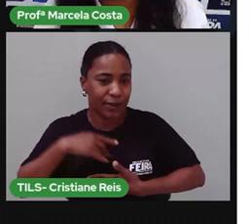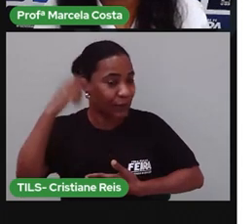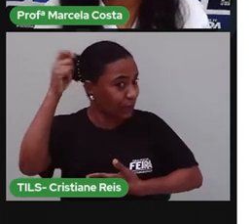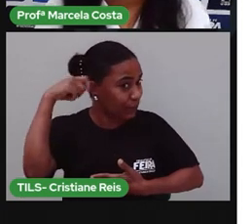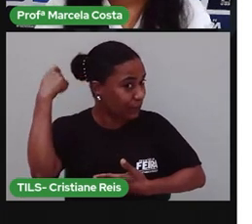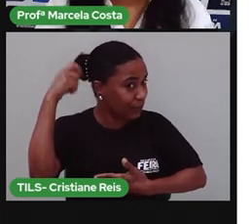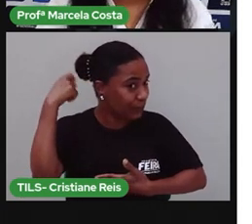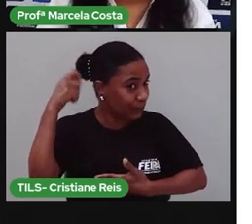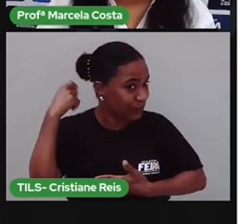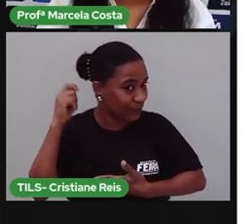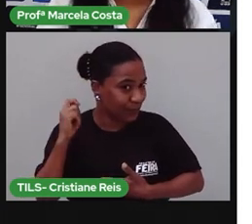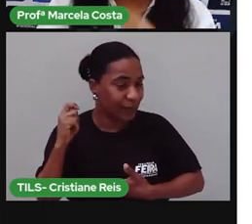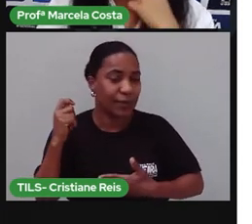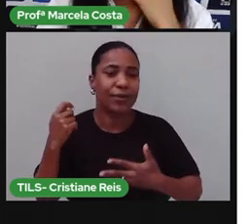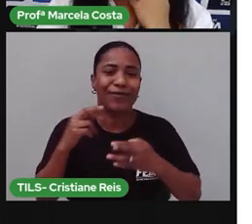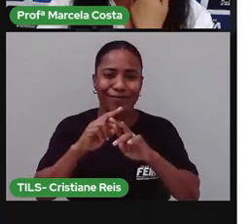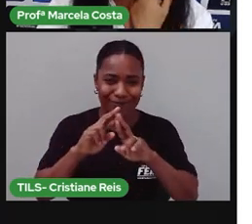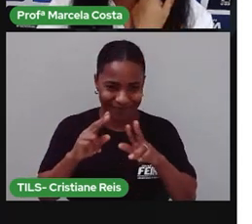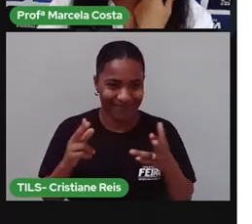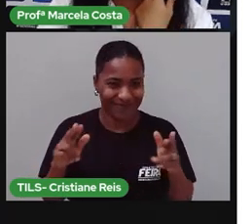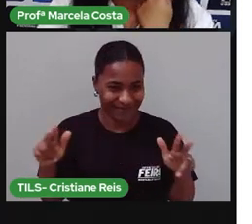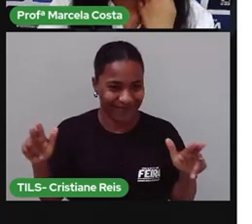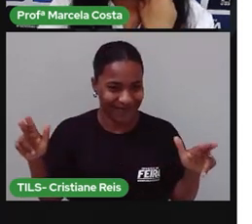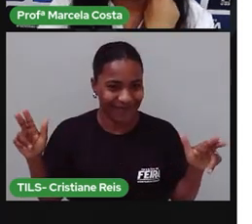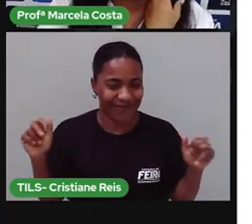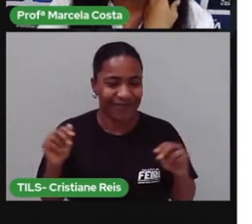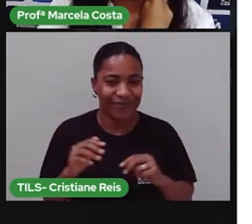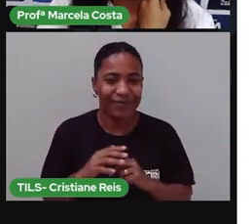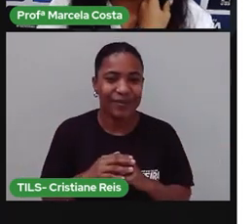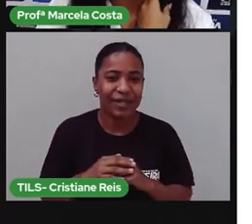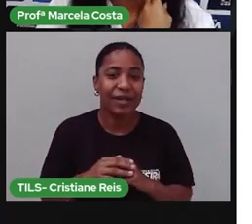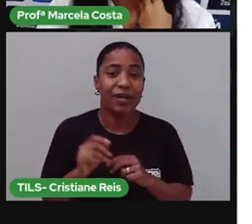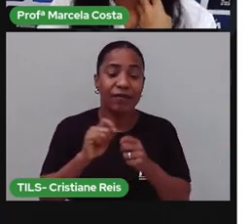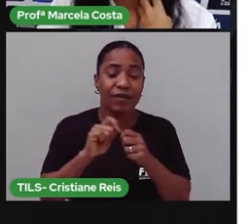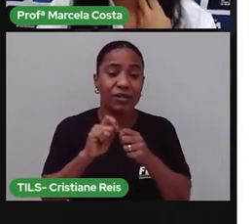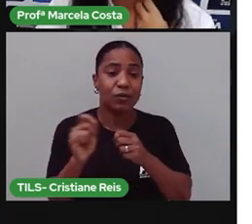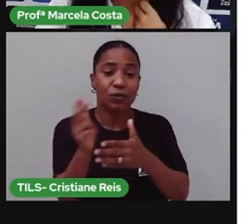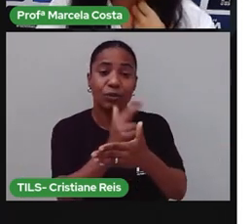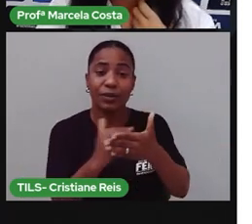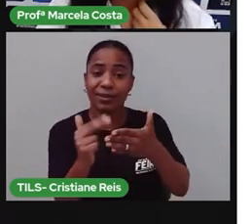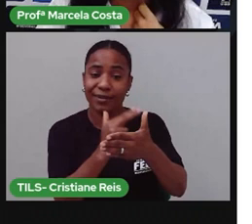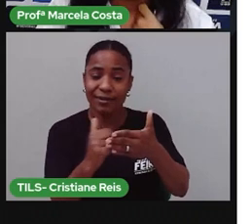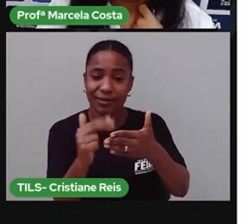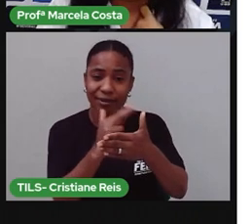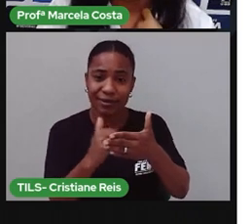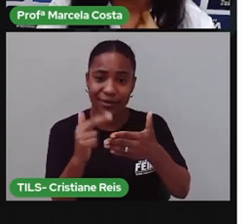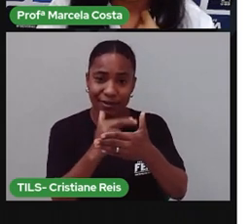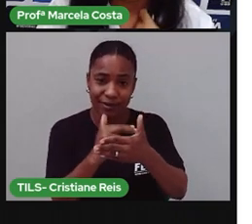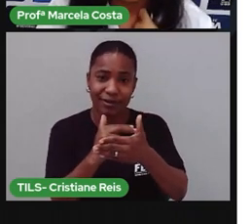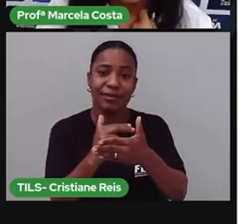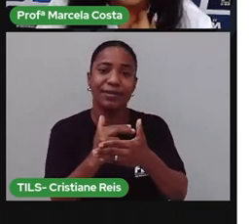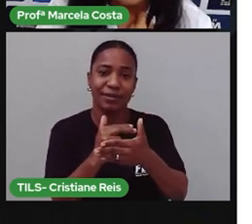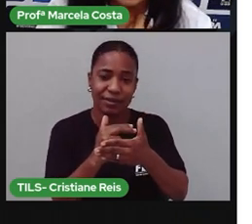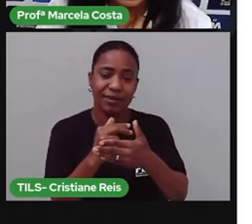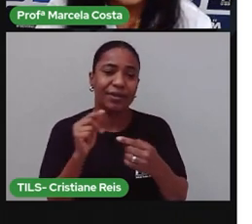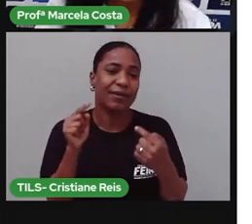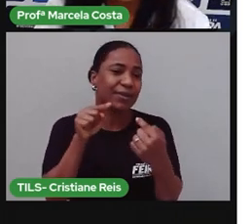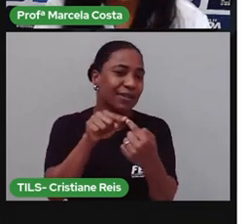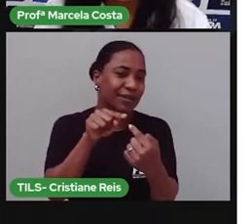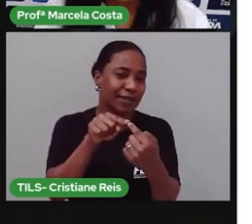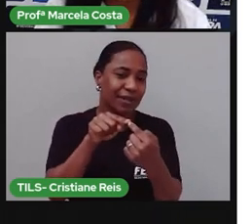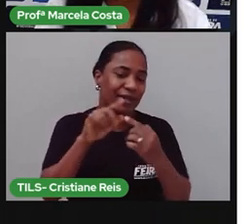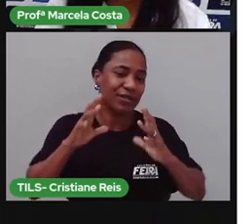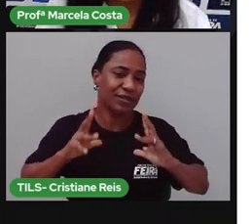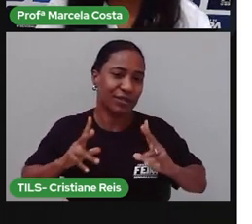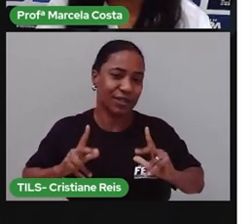cabelos, né? Você vai fazer um desenho pra representar cada cuidado de higiene deles.